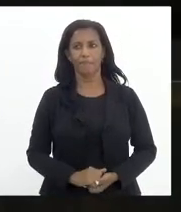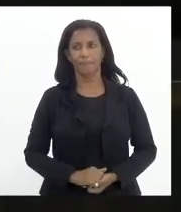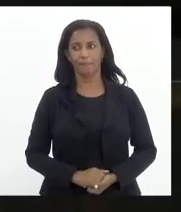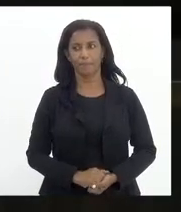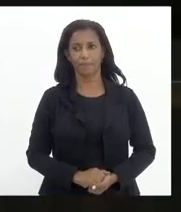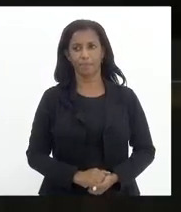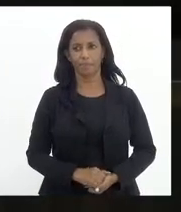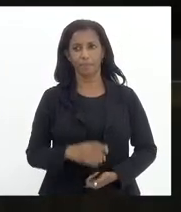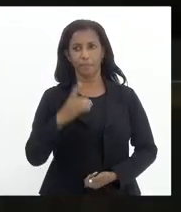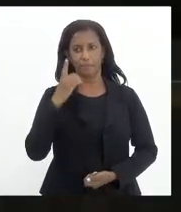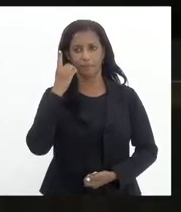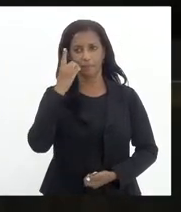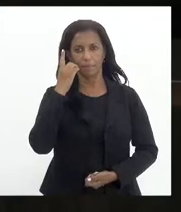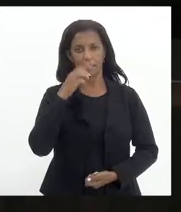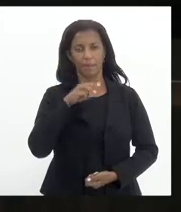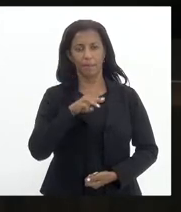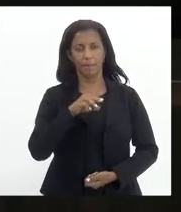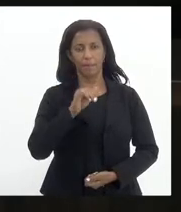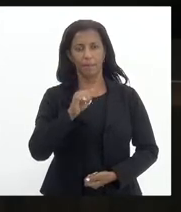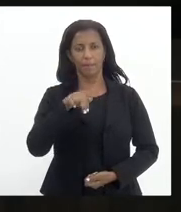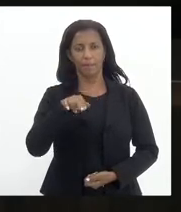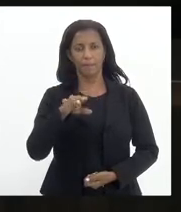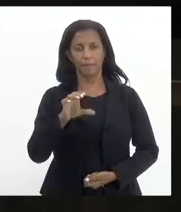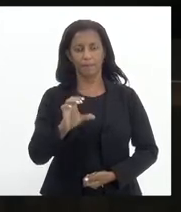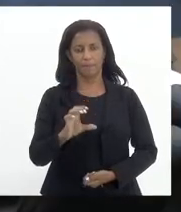Deputado Carlos Mink.